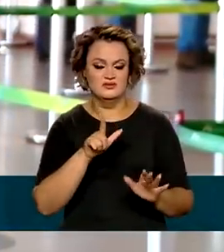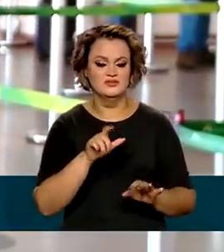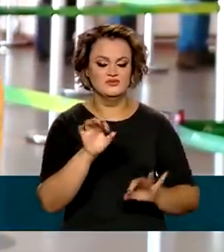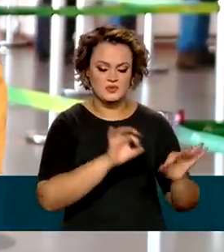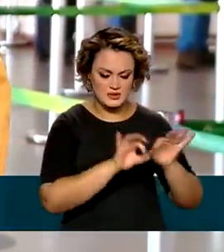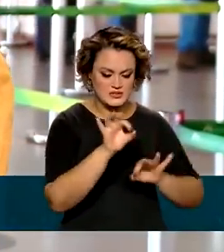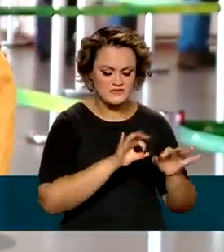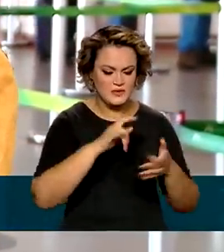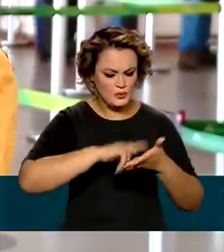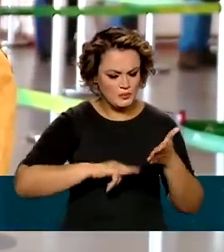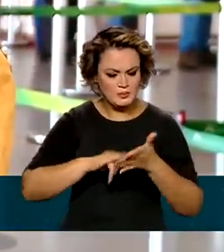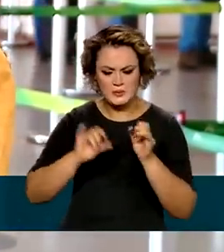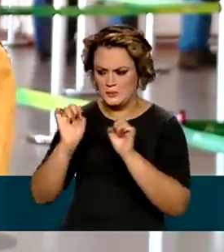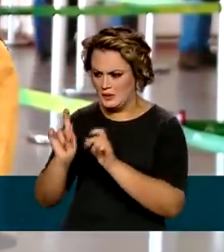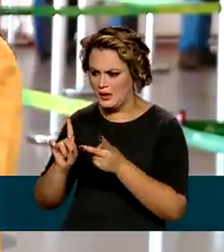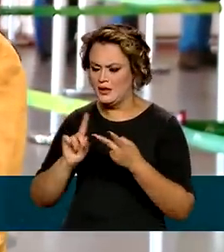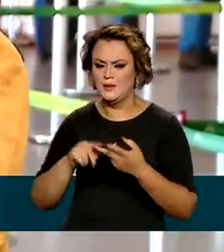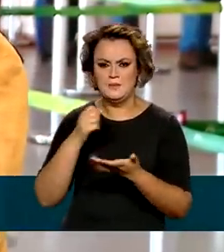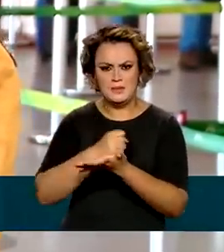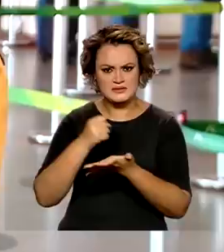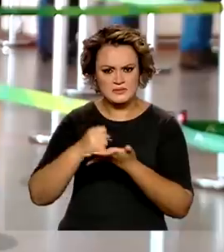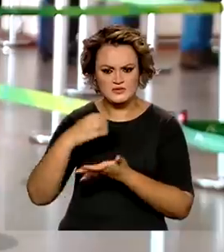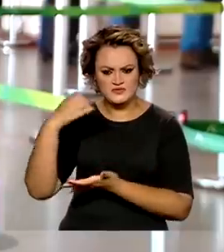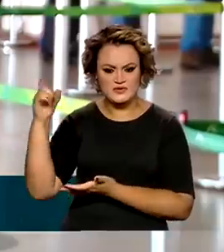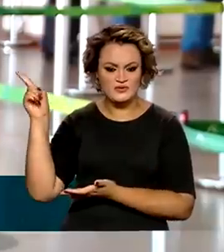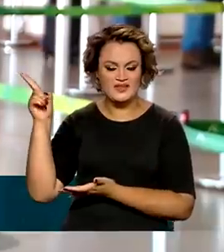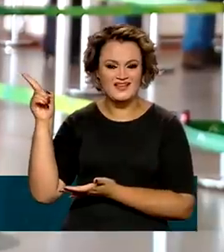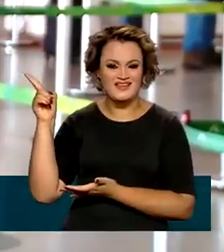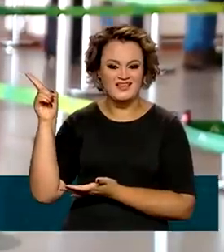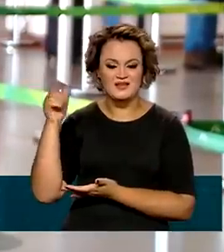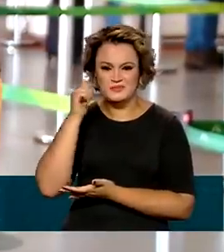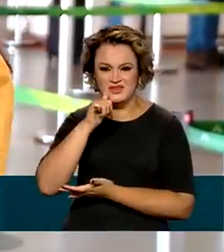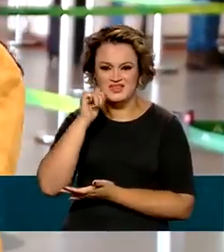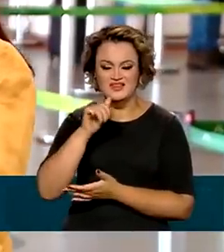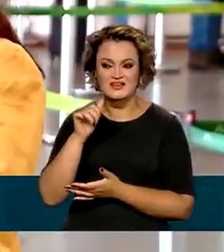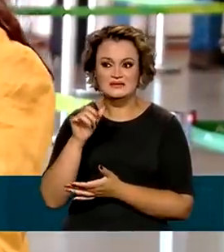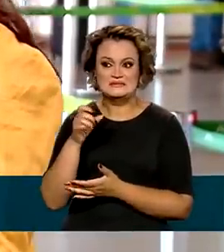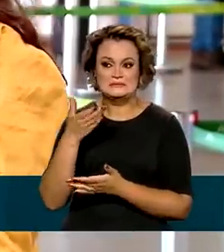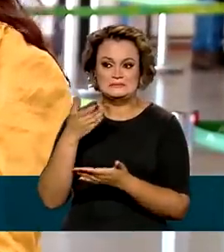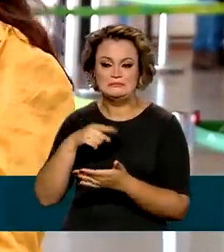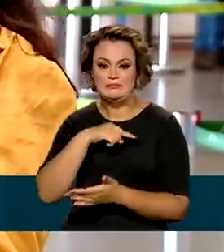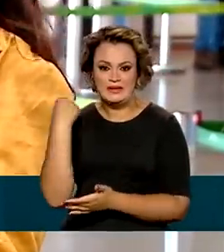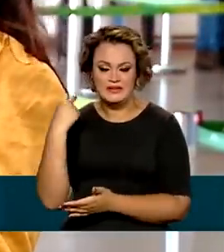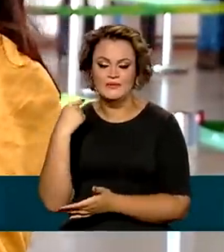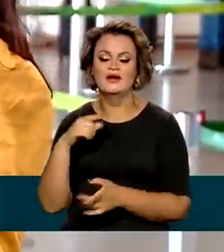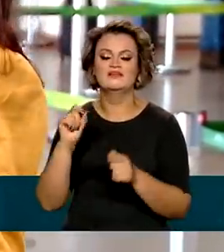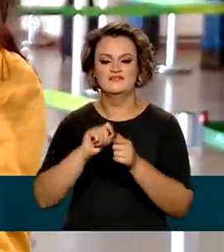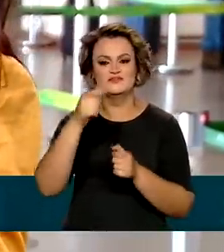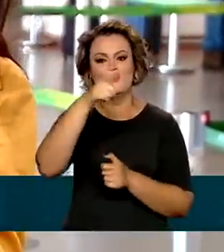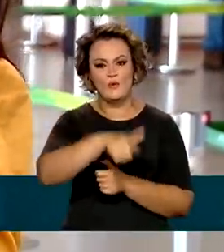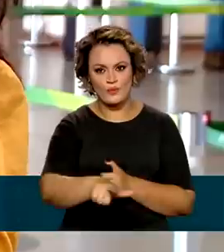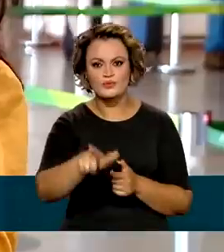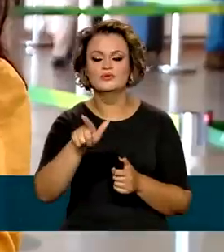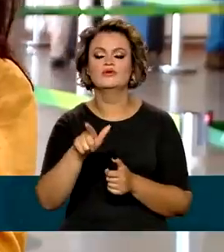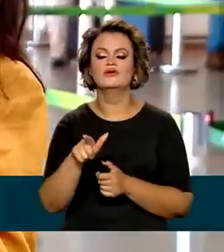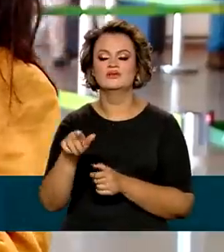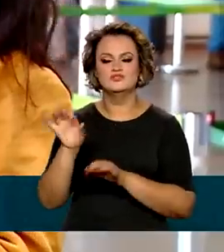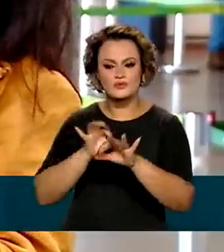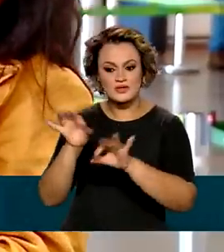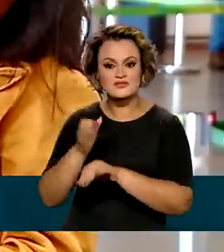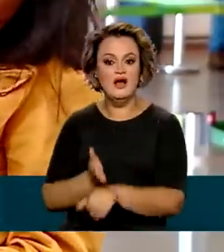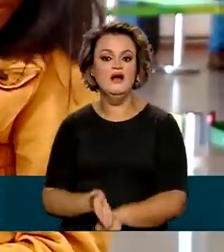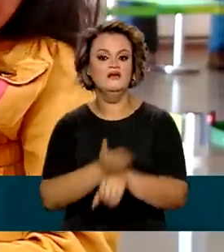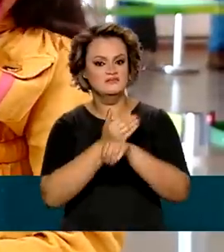confere a documentação, o passaporte dela, por exemplo, venceu um mês antes da viagem, teve que renovar. Então, assim,